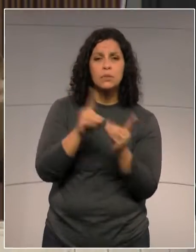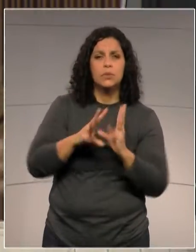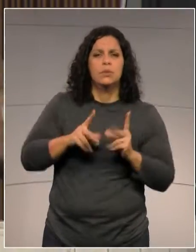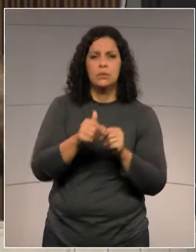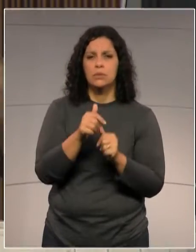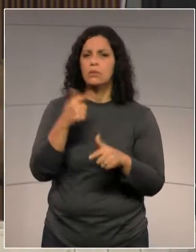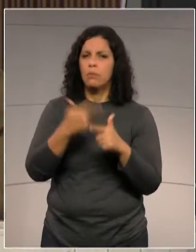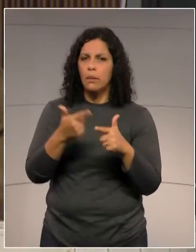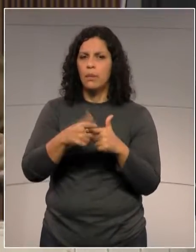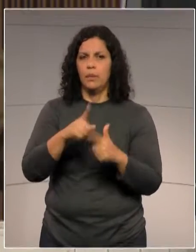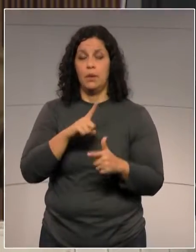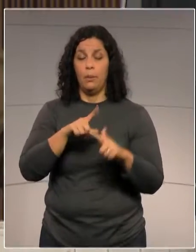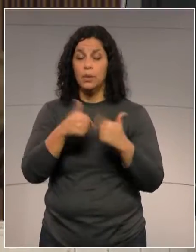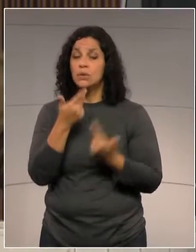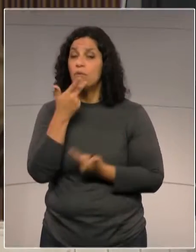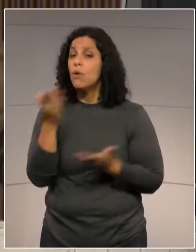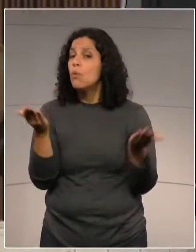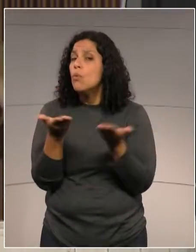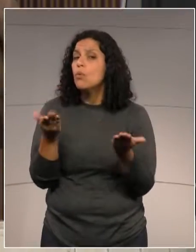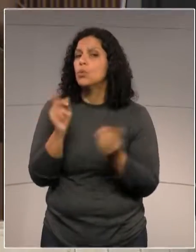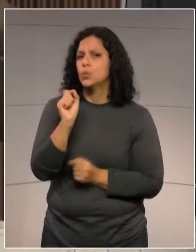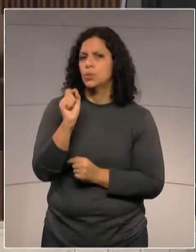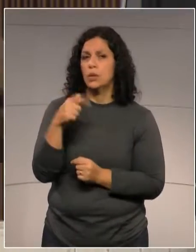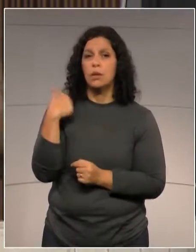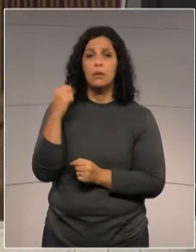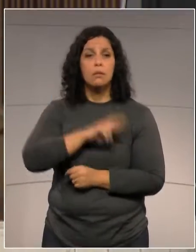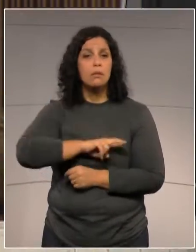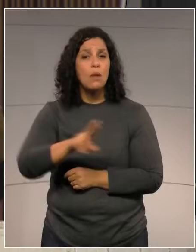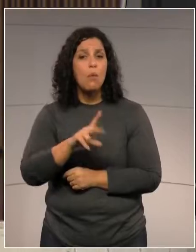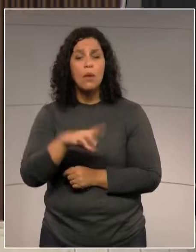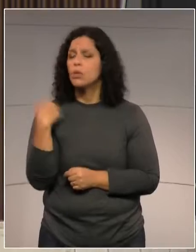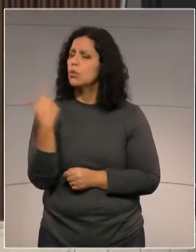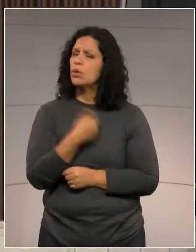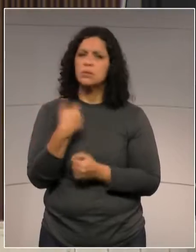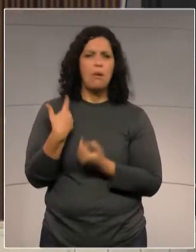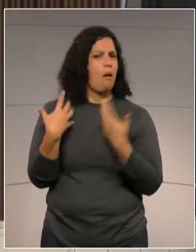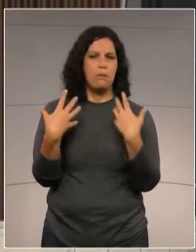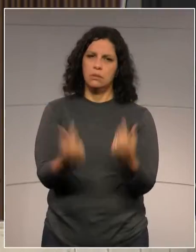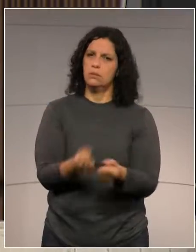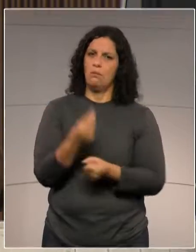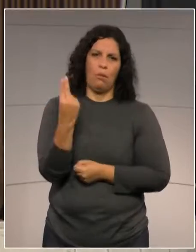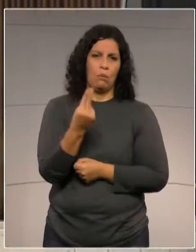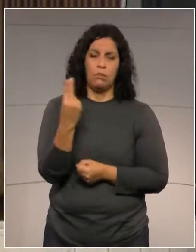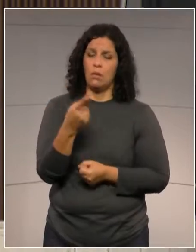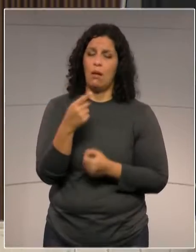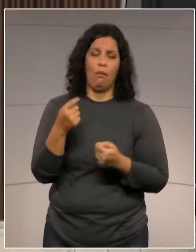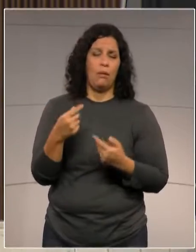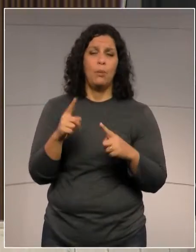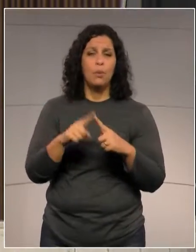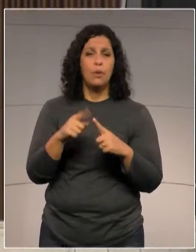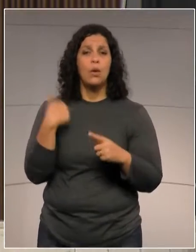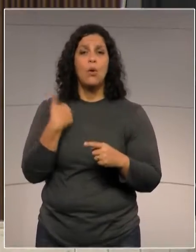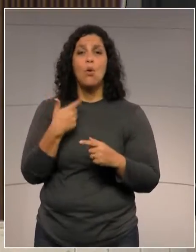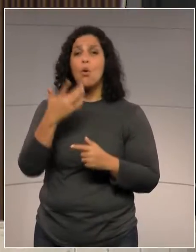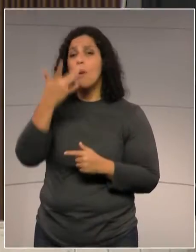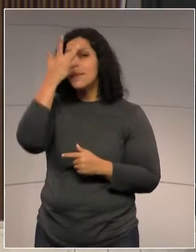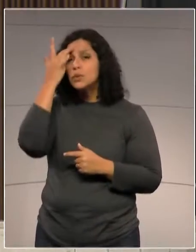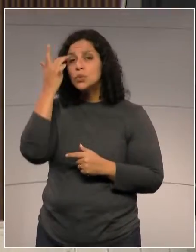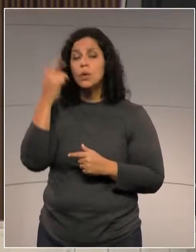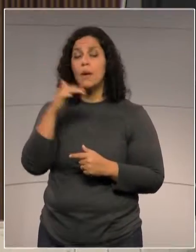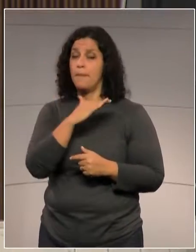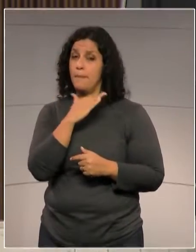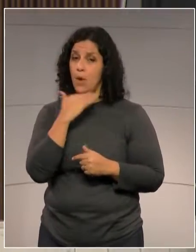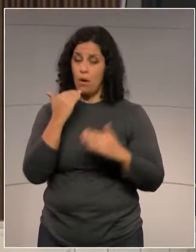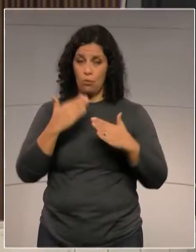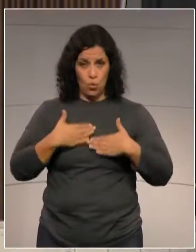Por que eu falo aqui hoje, deputado Stach? Não é aceitável, não é possível um corpo dar entrada no